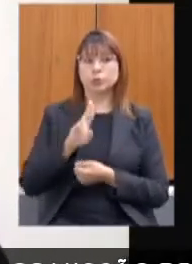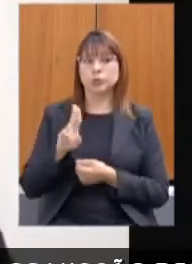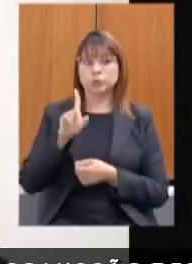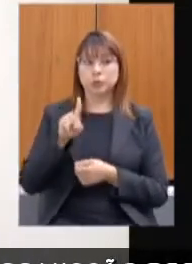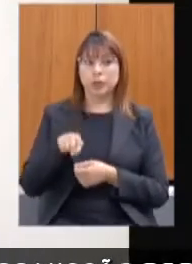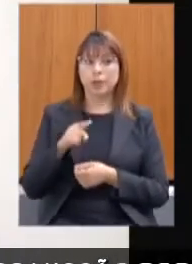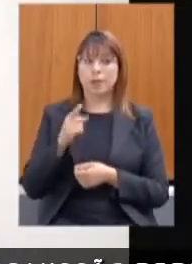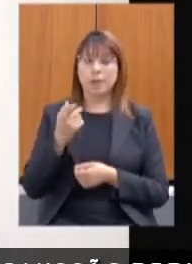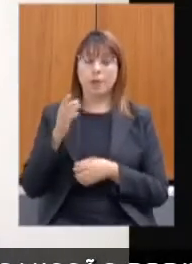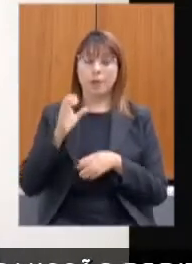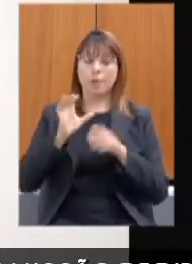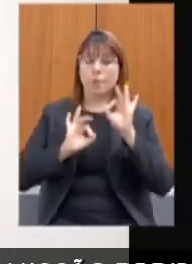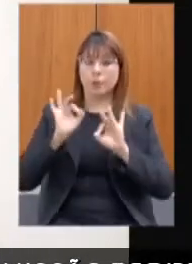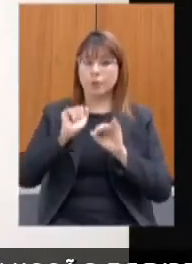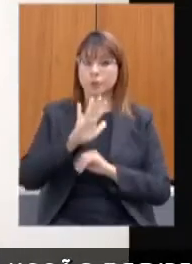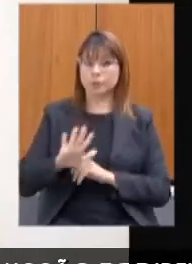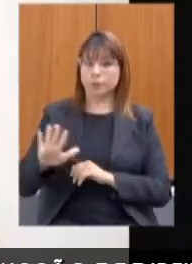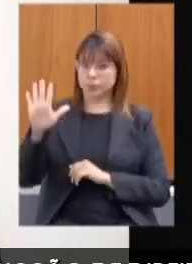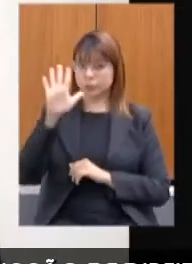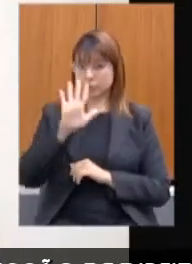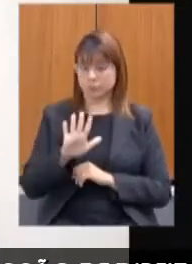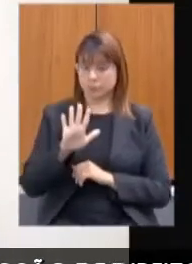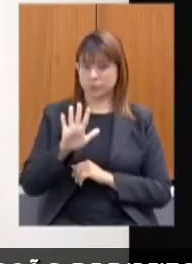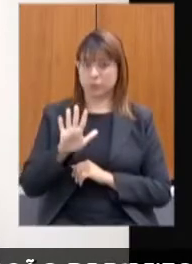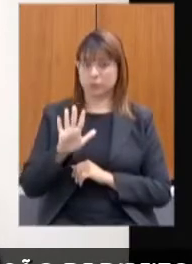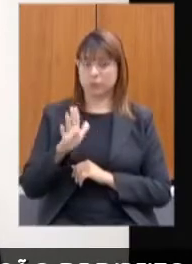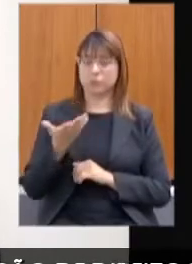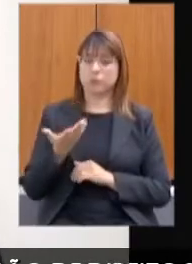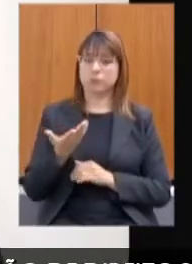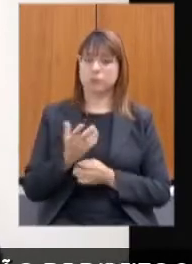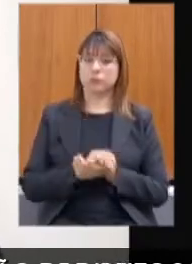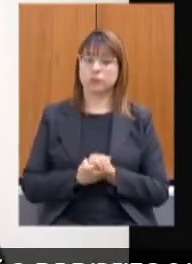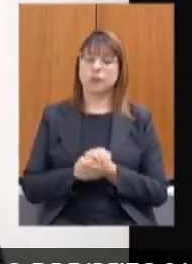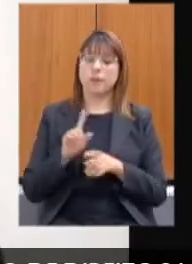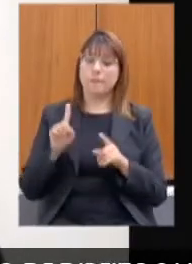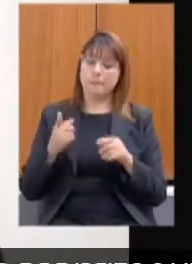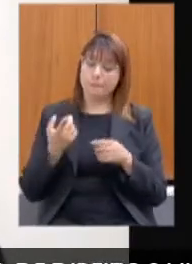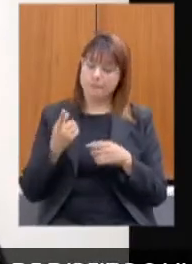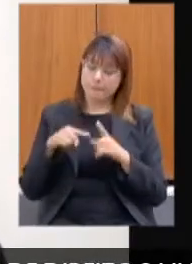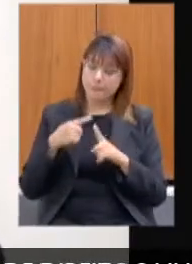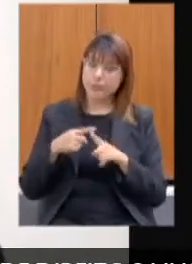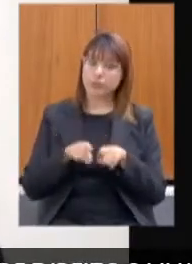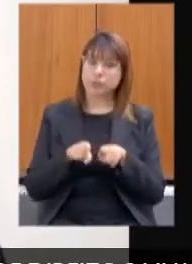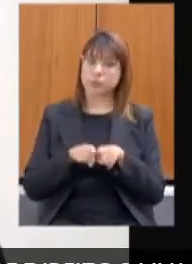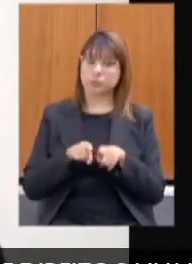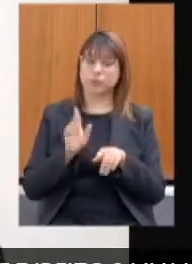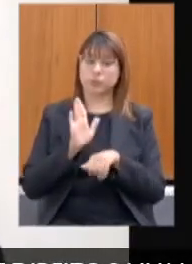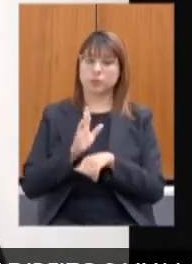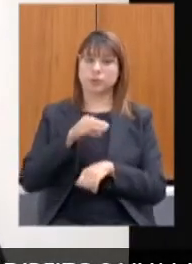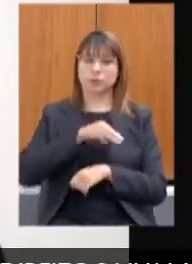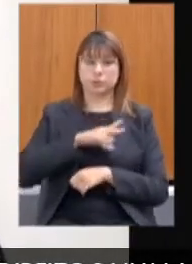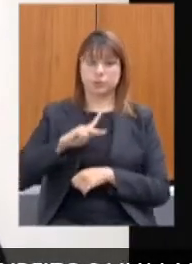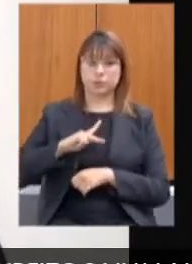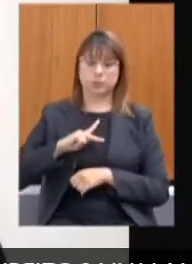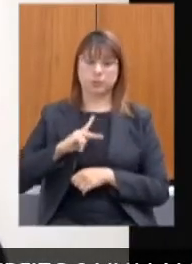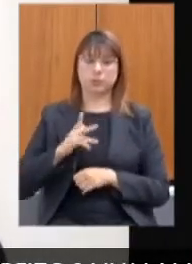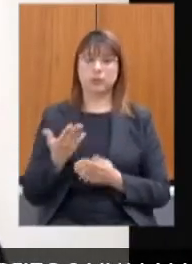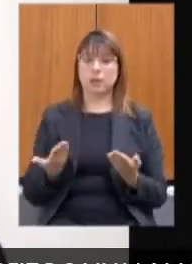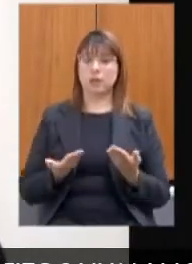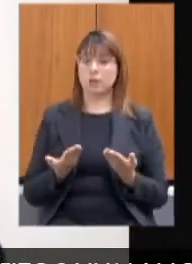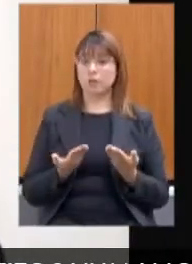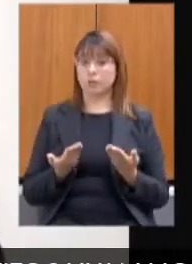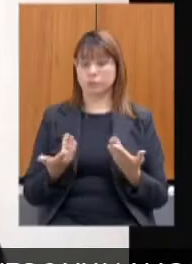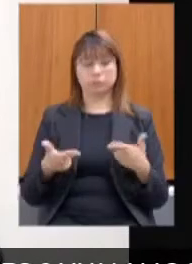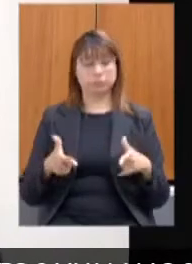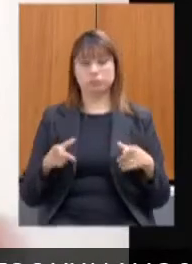de Alimentação Escolar, o PNAE, mais a contribuição do Ministério Público. Nós não temos aí um